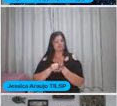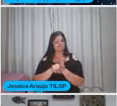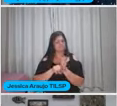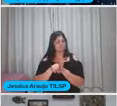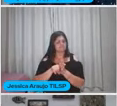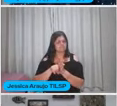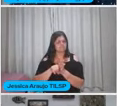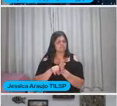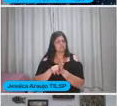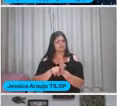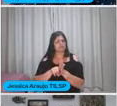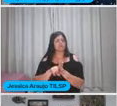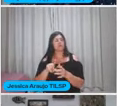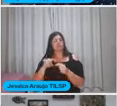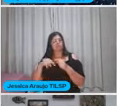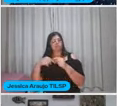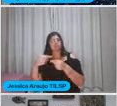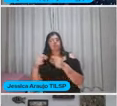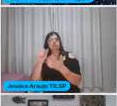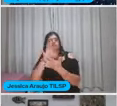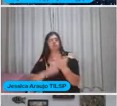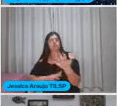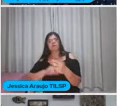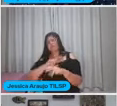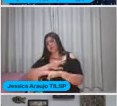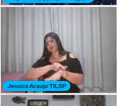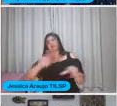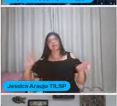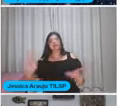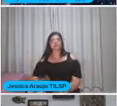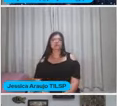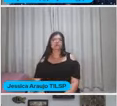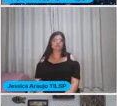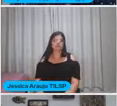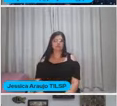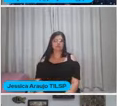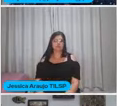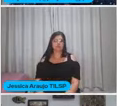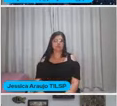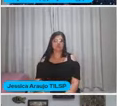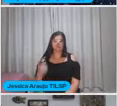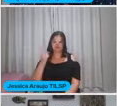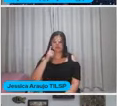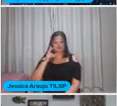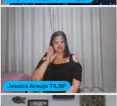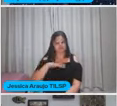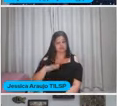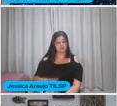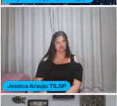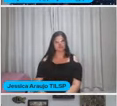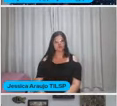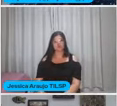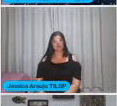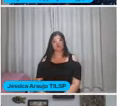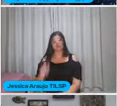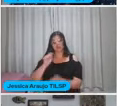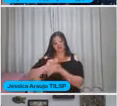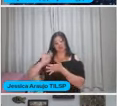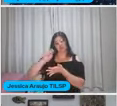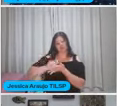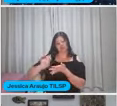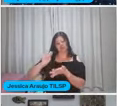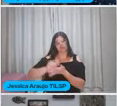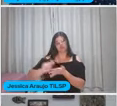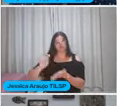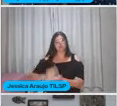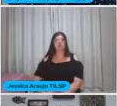investigação Vai se desdobrar em atividades variadas Que vão levar as crianças a vivenciarem Escrita Quando